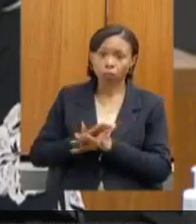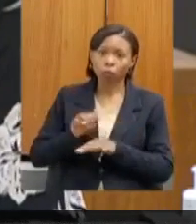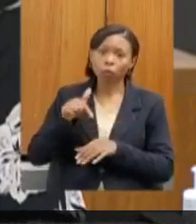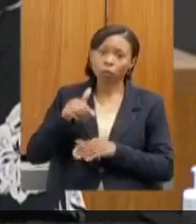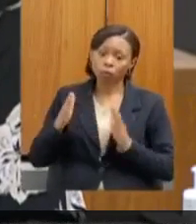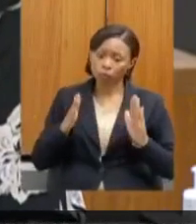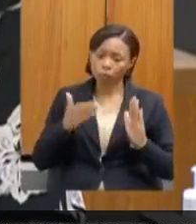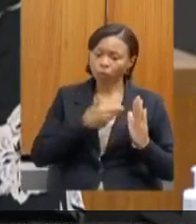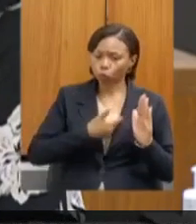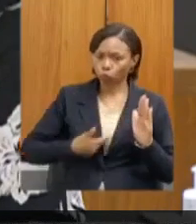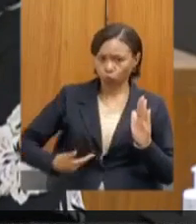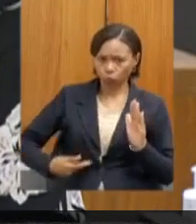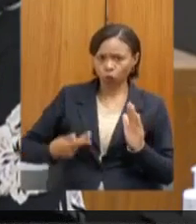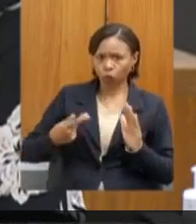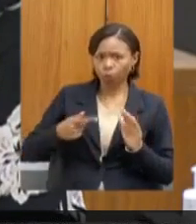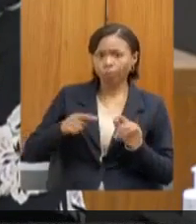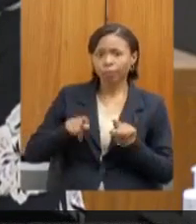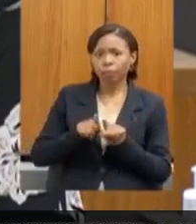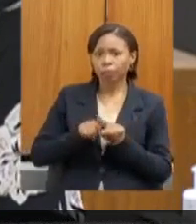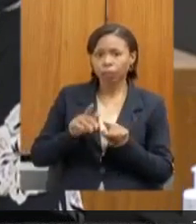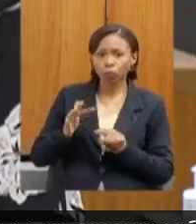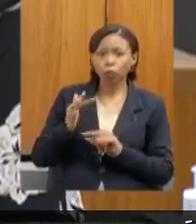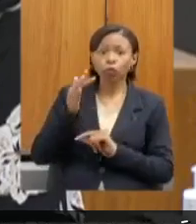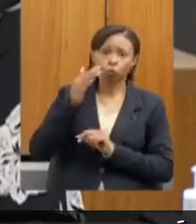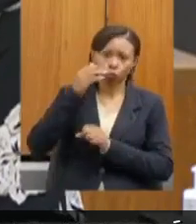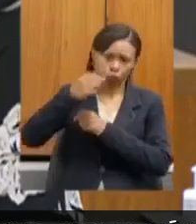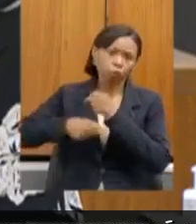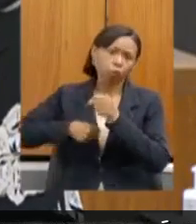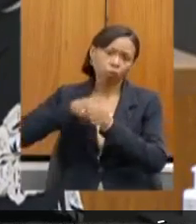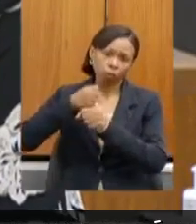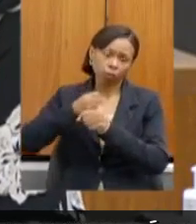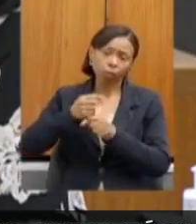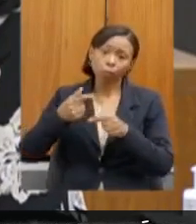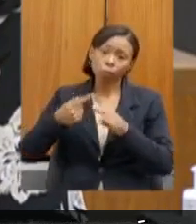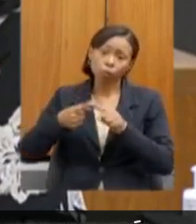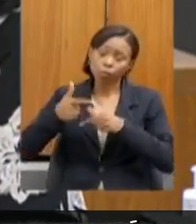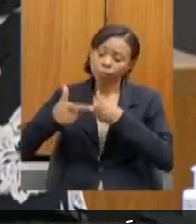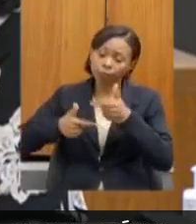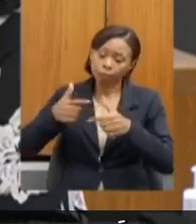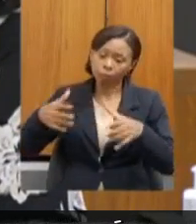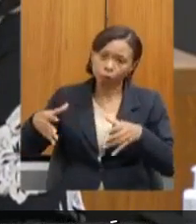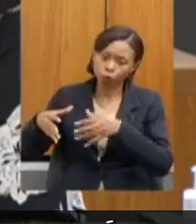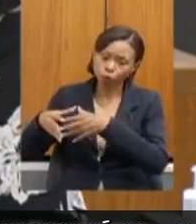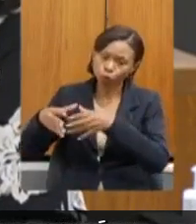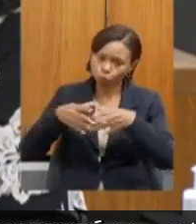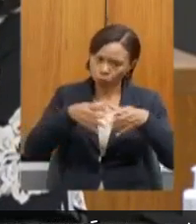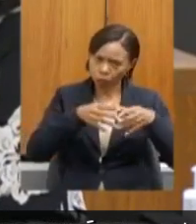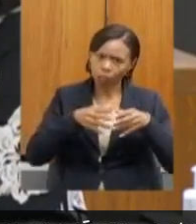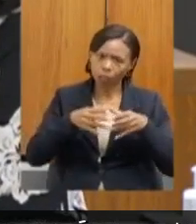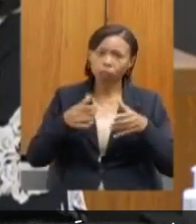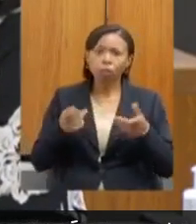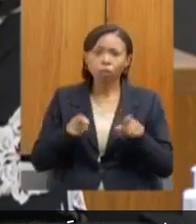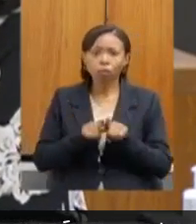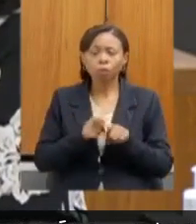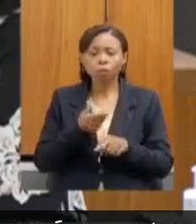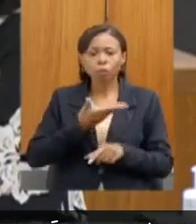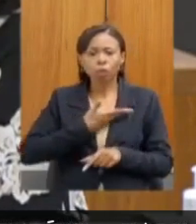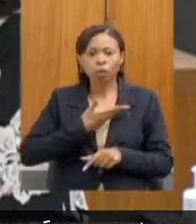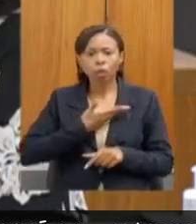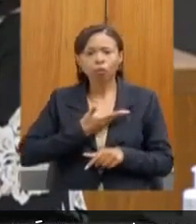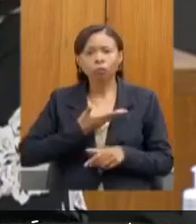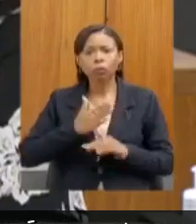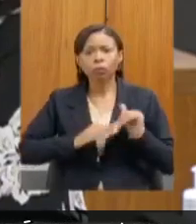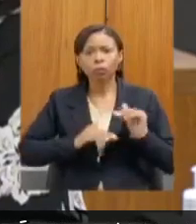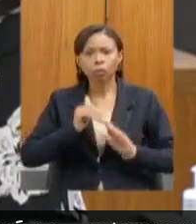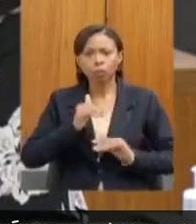também iremos entregar nos próximos anos, é um trabalho de equipe, então, eu queria referenciar aqui o meu colega Antônio Malar, diretor